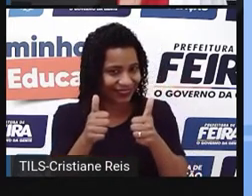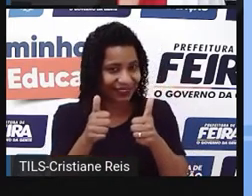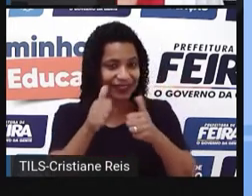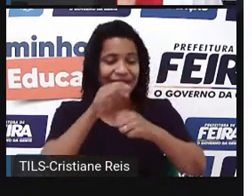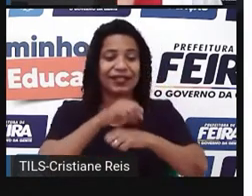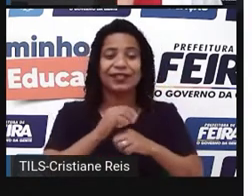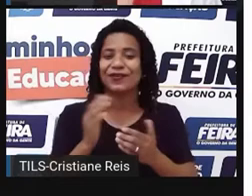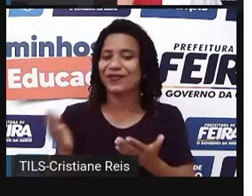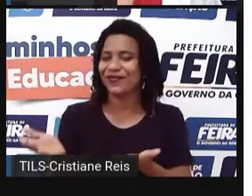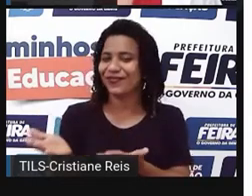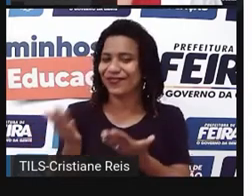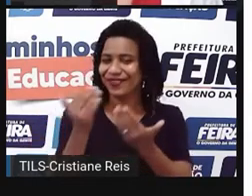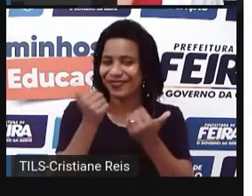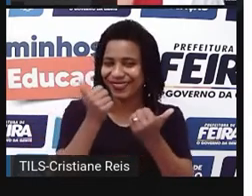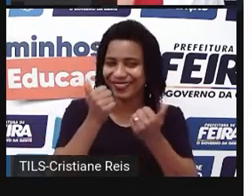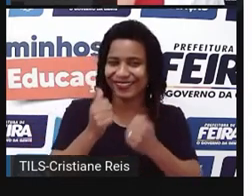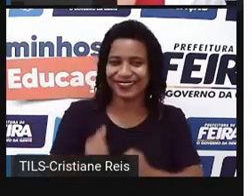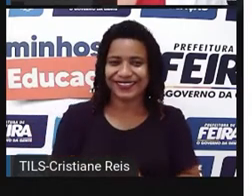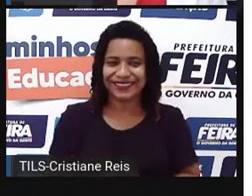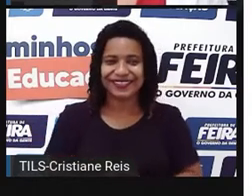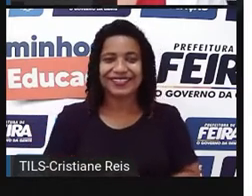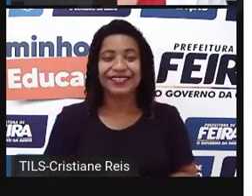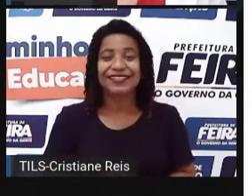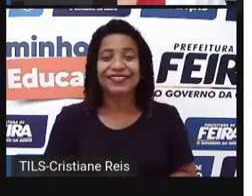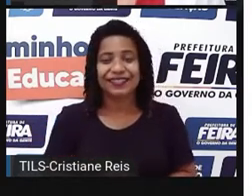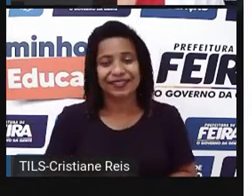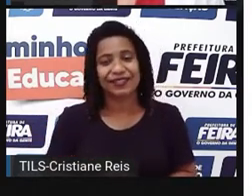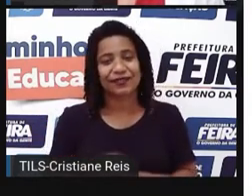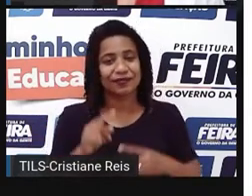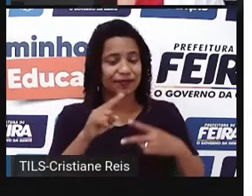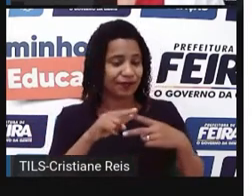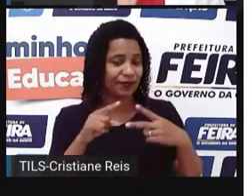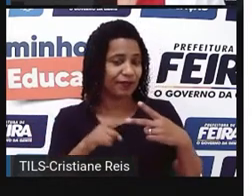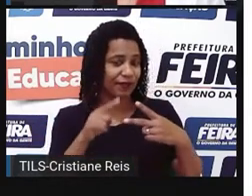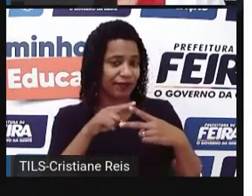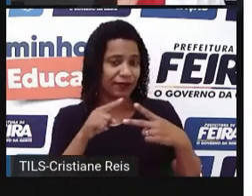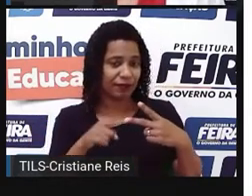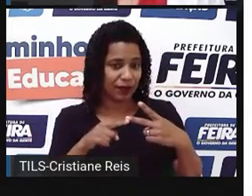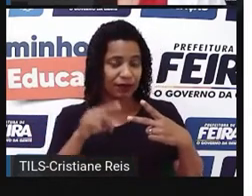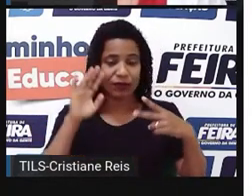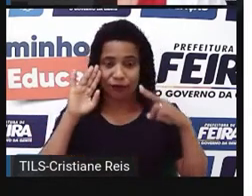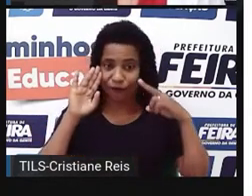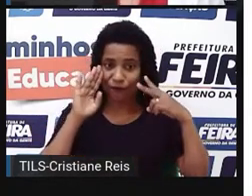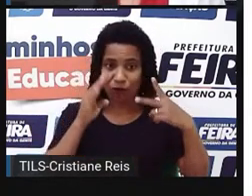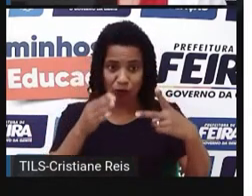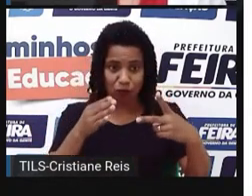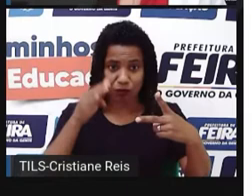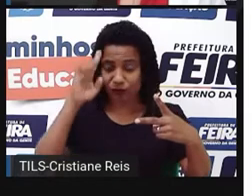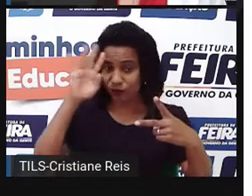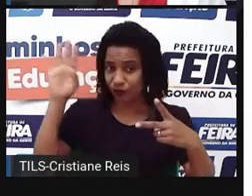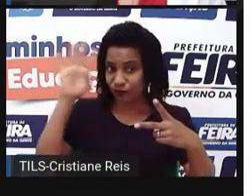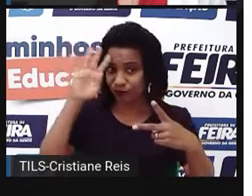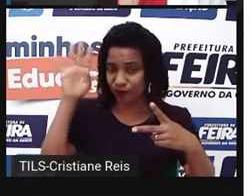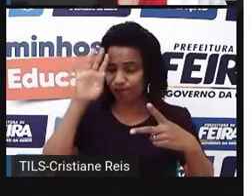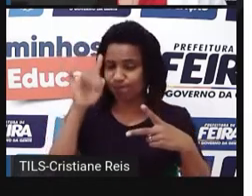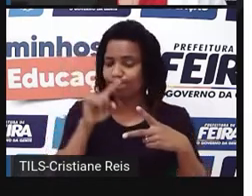Let's go! Essas duas perguntas vão direcionar o encontro de hoje. Eu gostaria que vocês